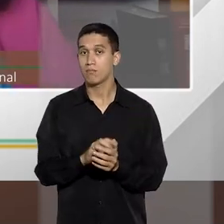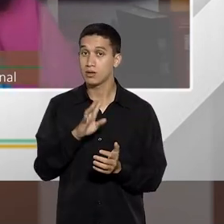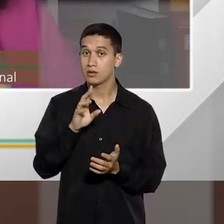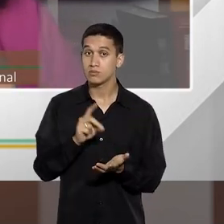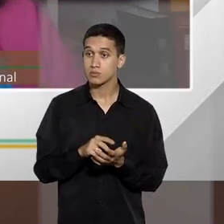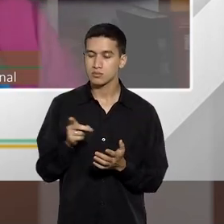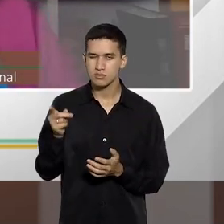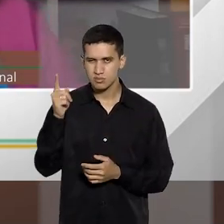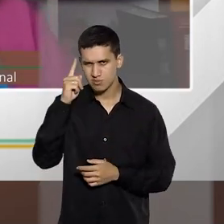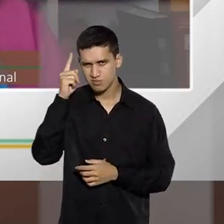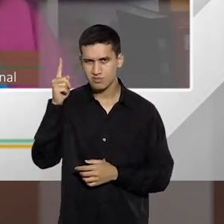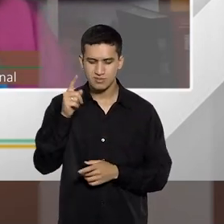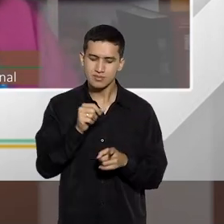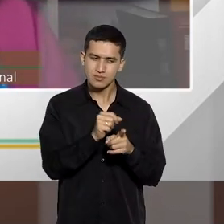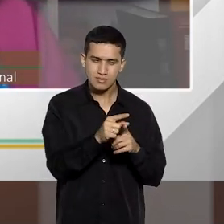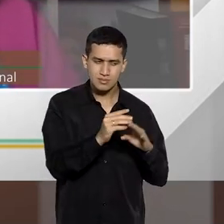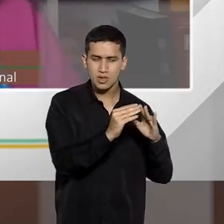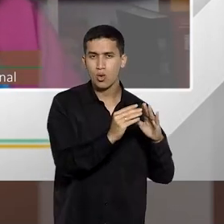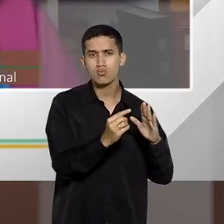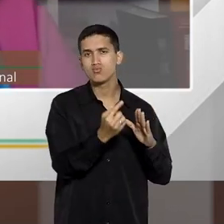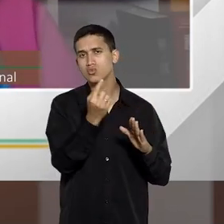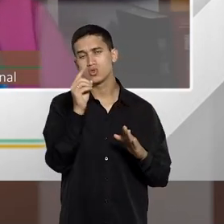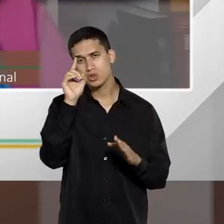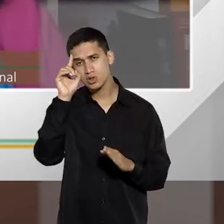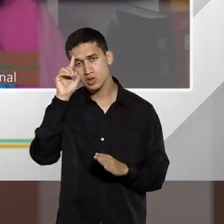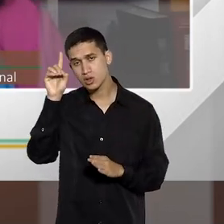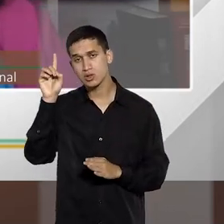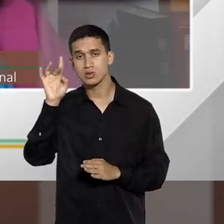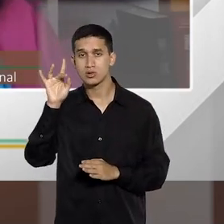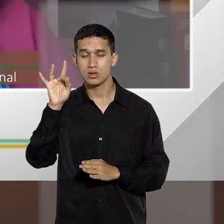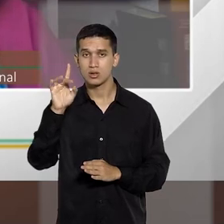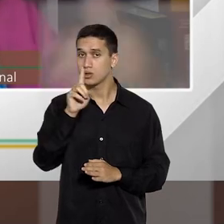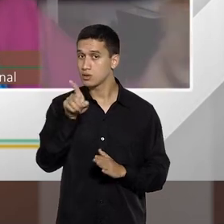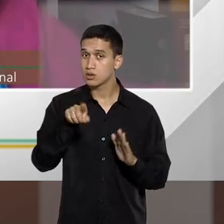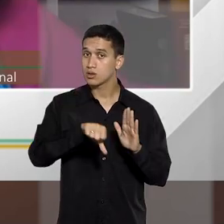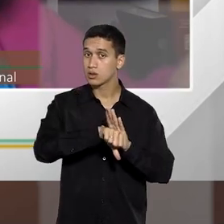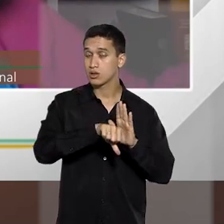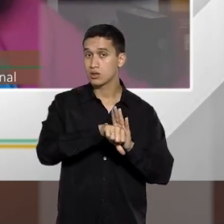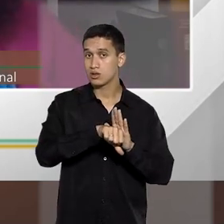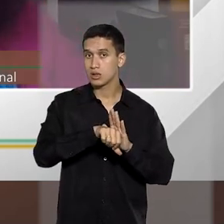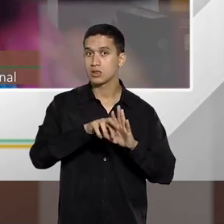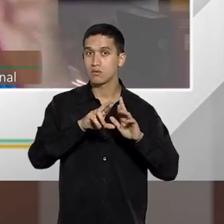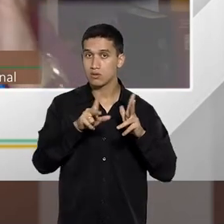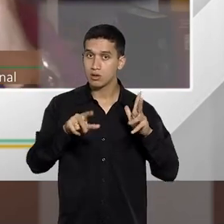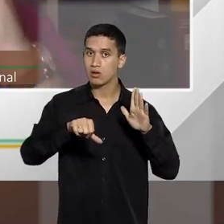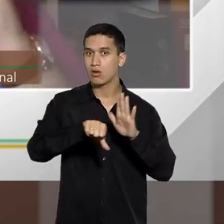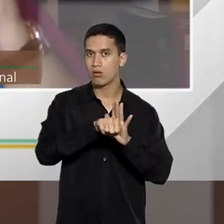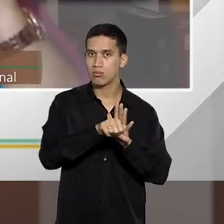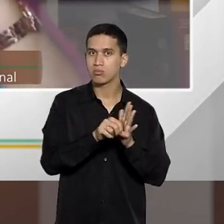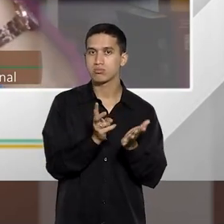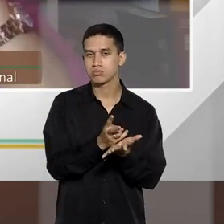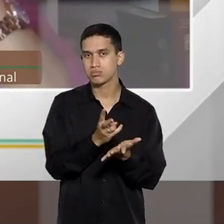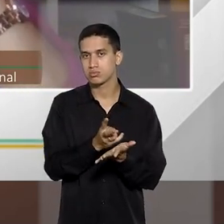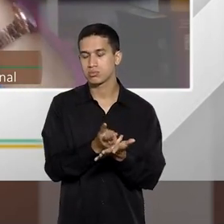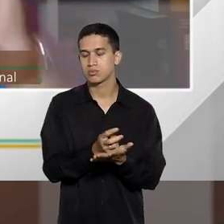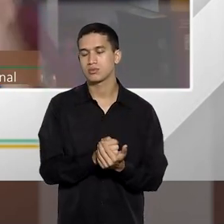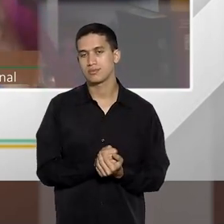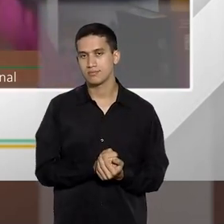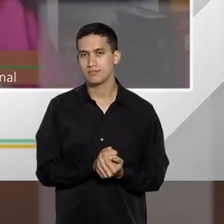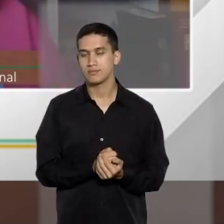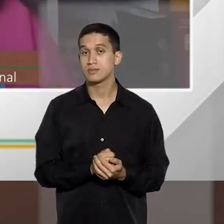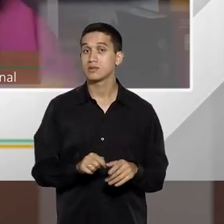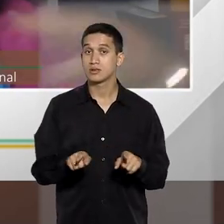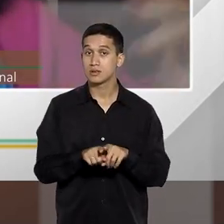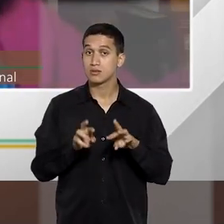dia, aquela conduta não é crime, é diferente do crime continuado, em que naquele dia a conduta é crime, é diferente